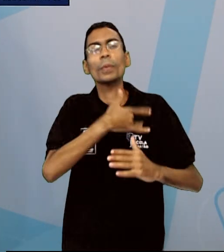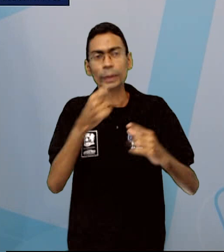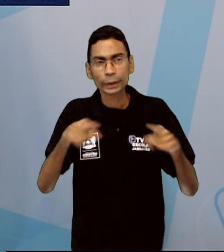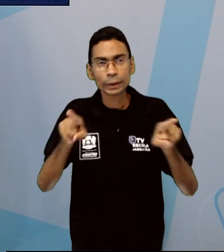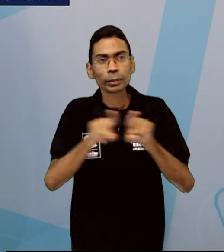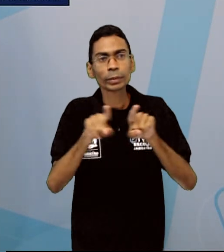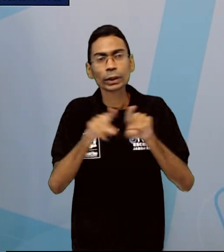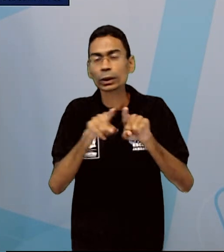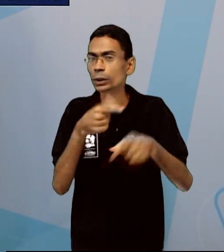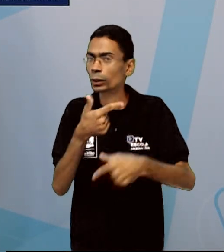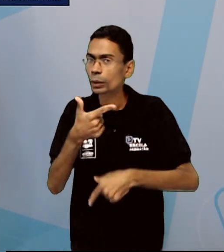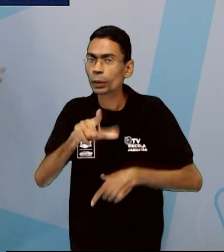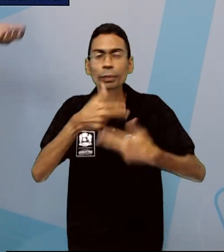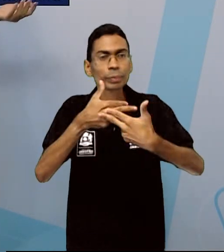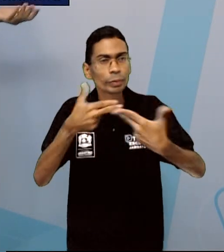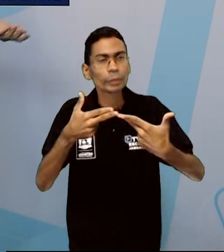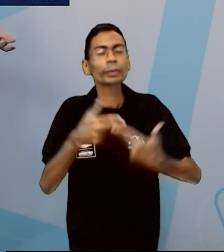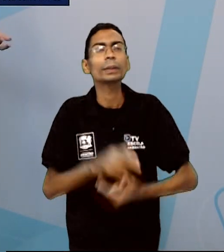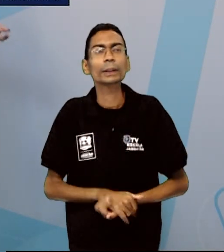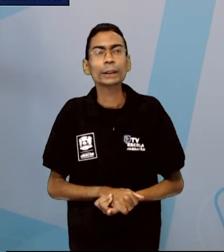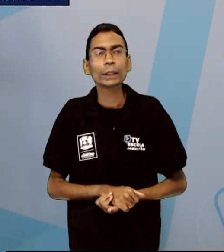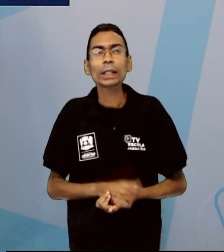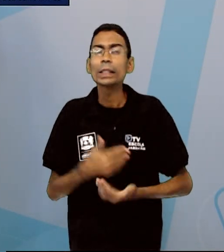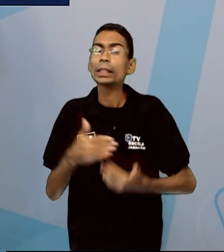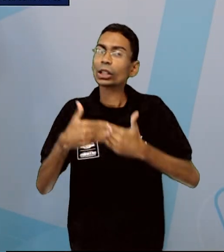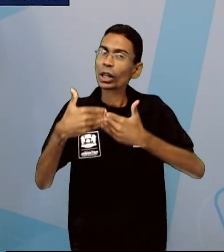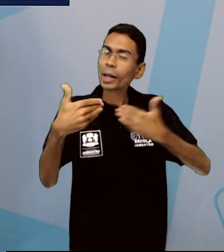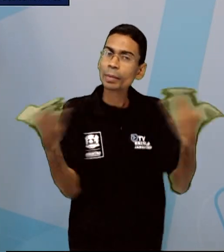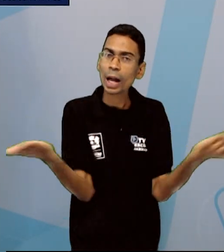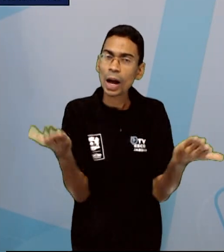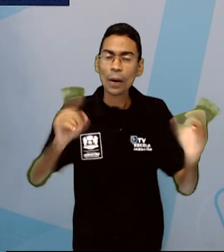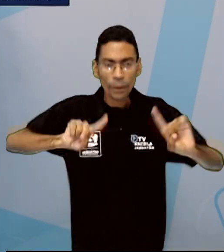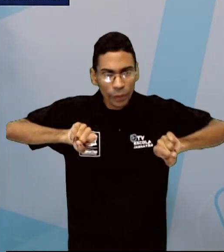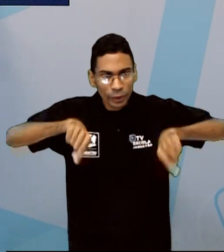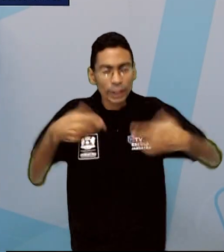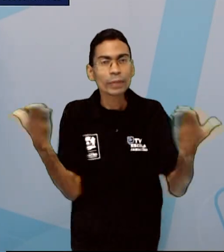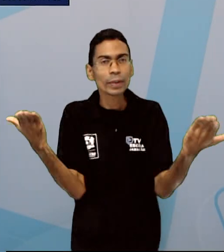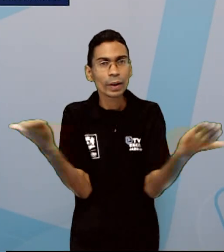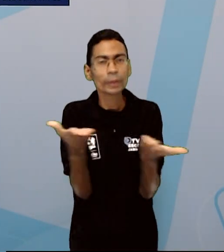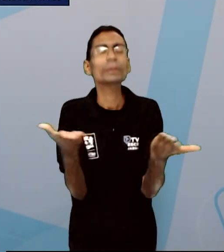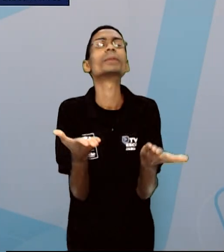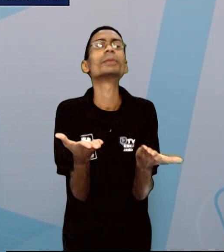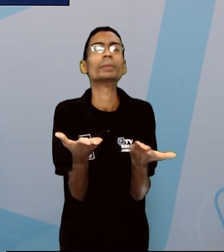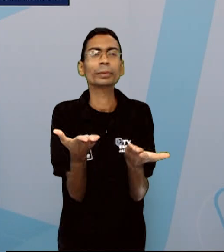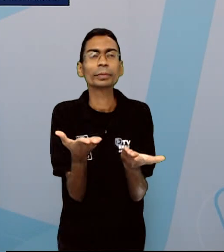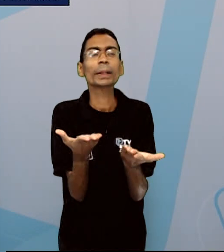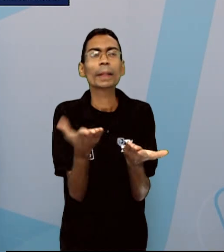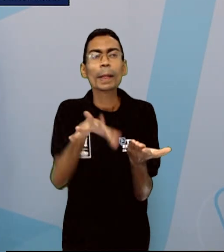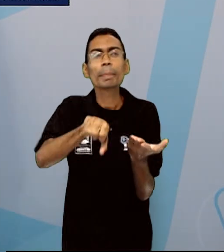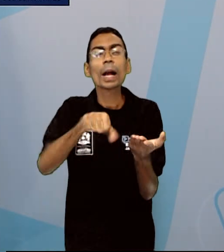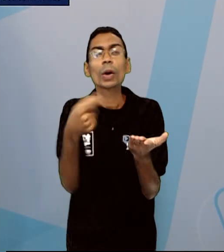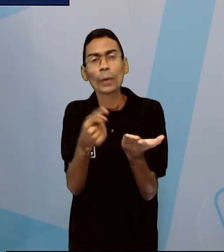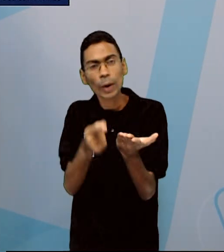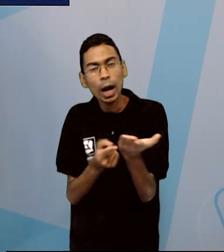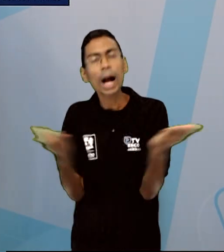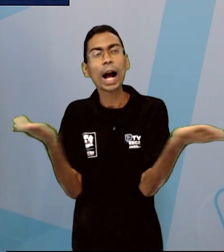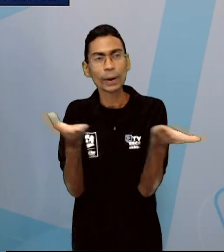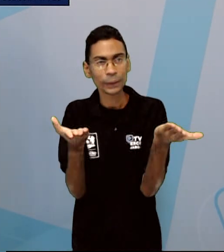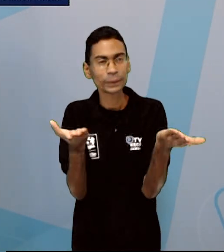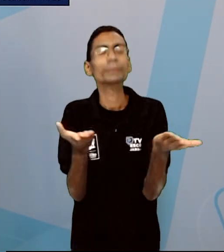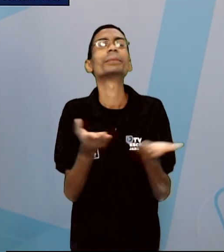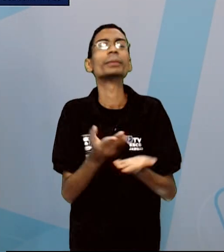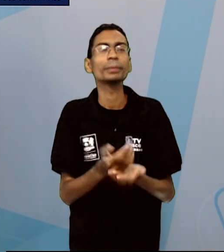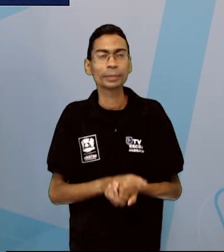entre outros. Chegamos à hora do nosso desafio. Pega o teu caderno para